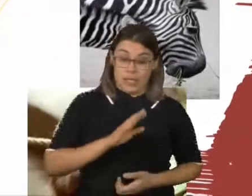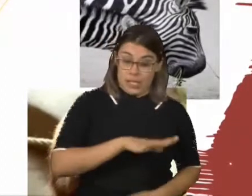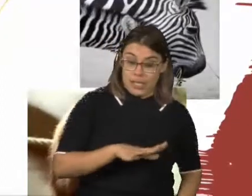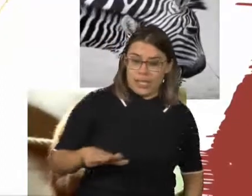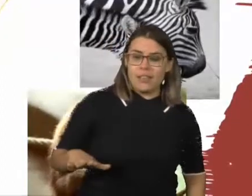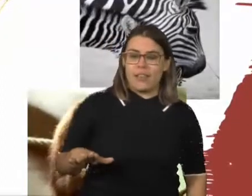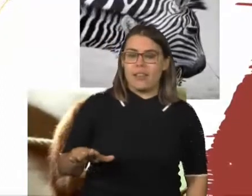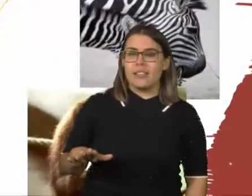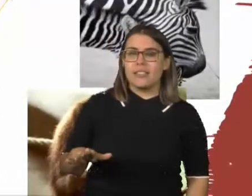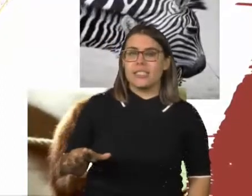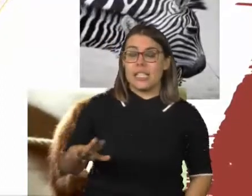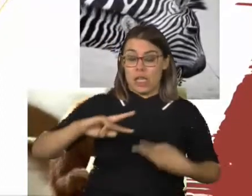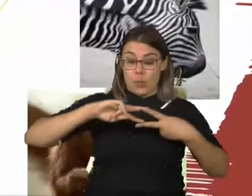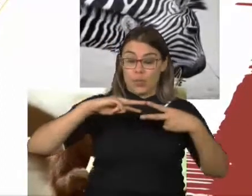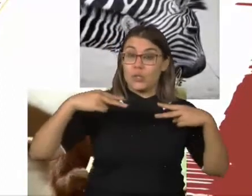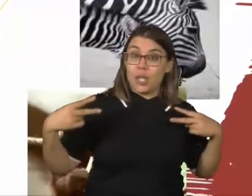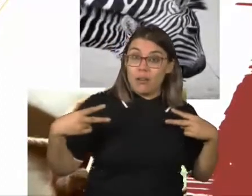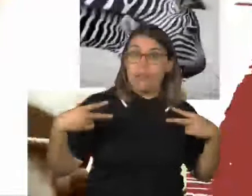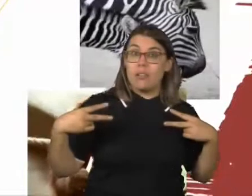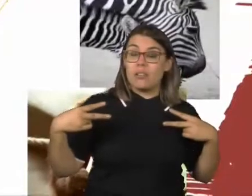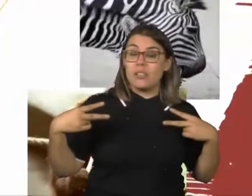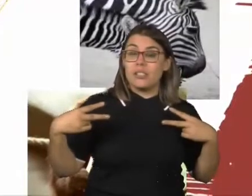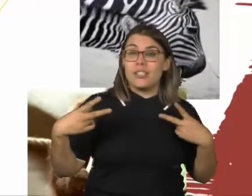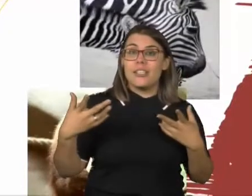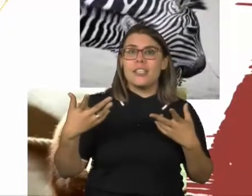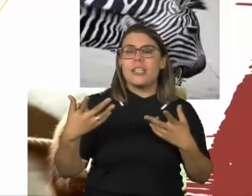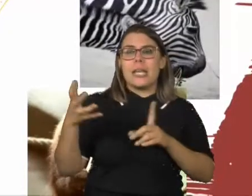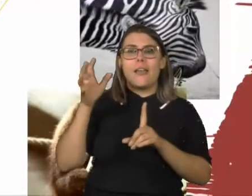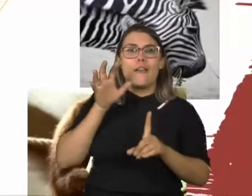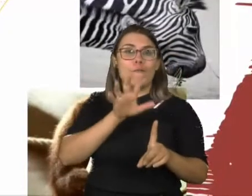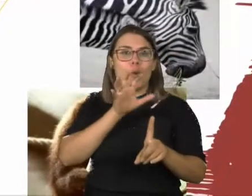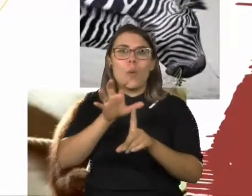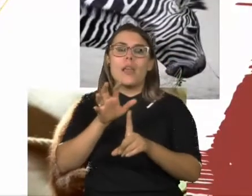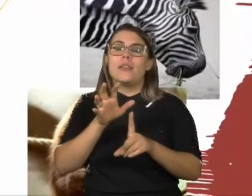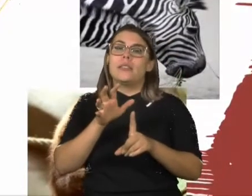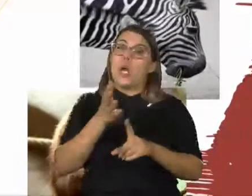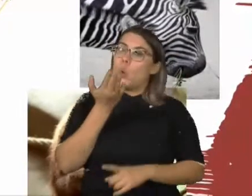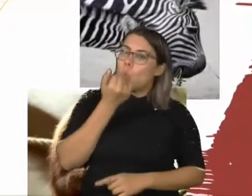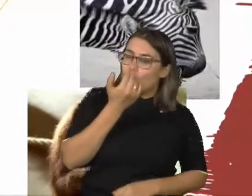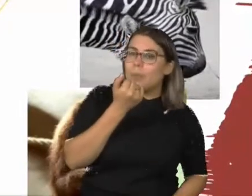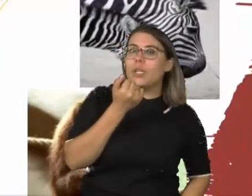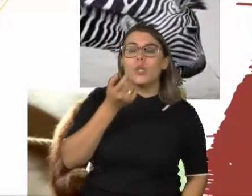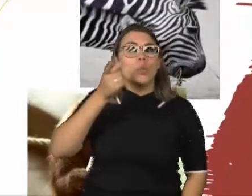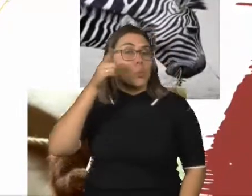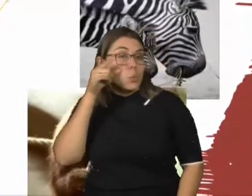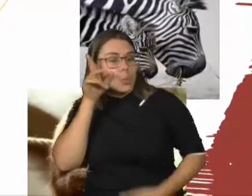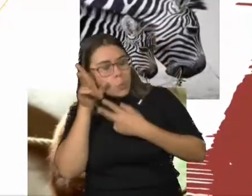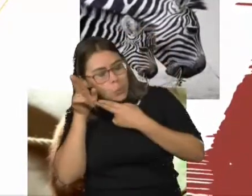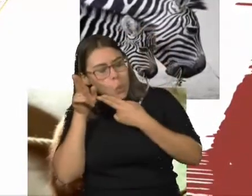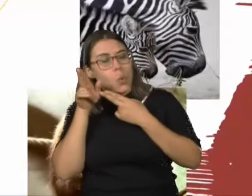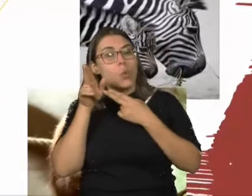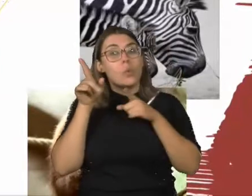carga genética e que eles vão responder a estímulos da alimentação, do sono, da